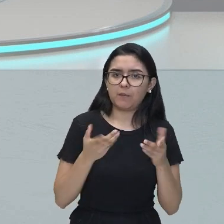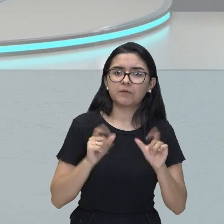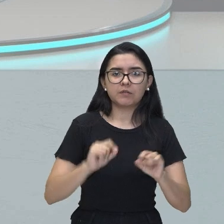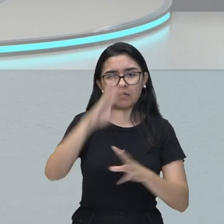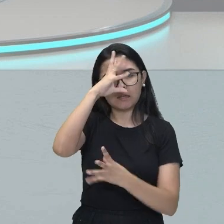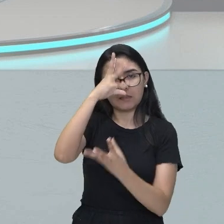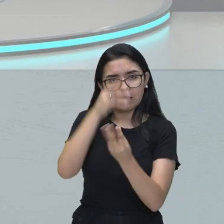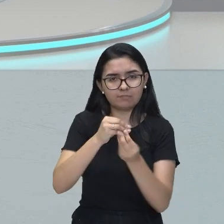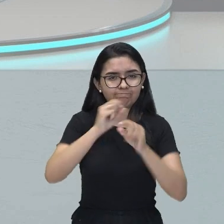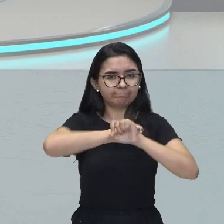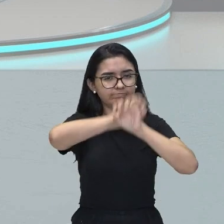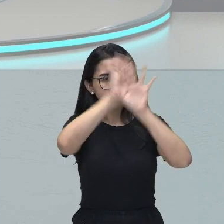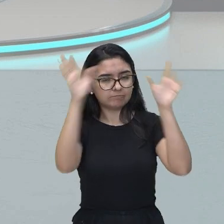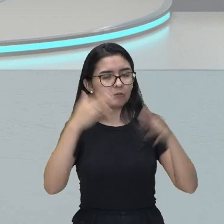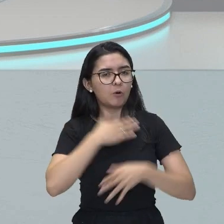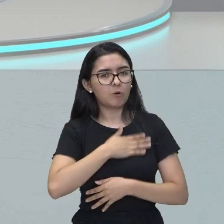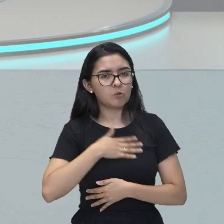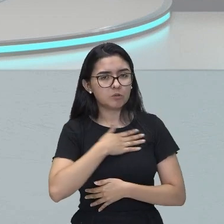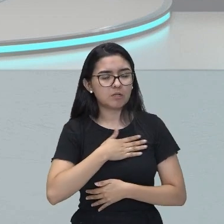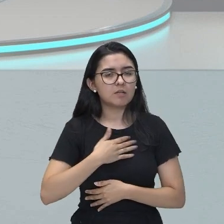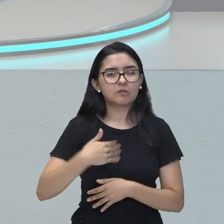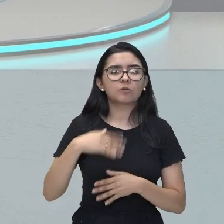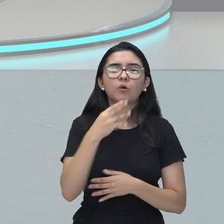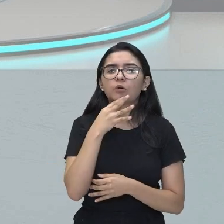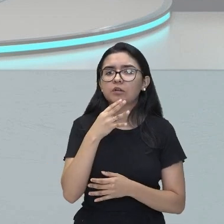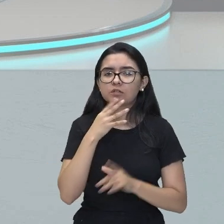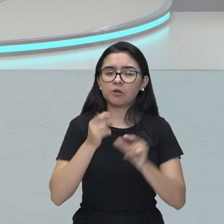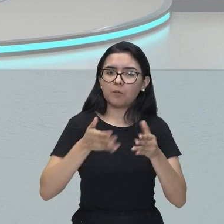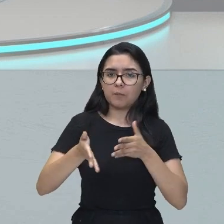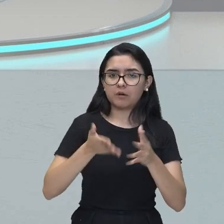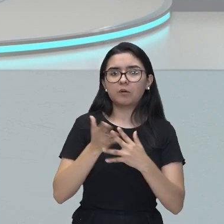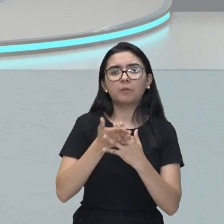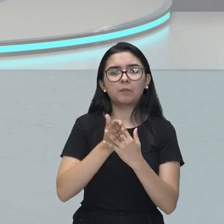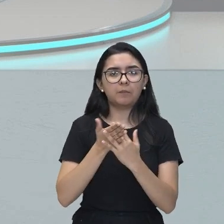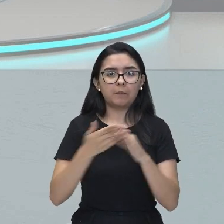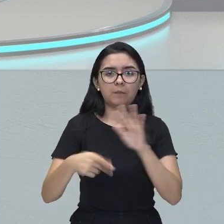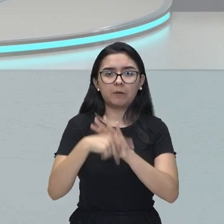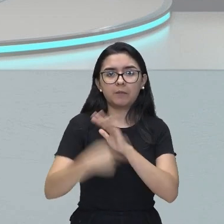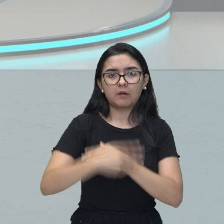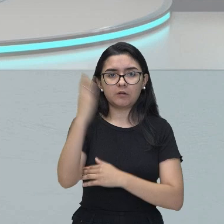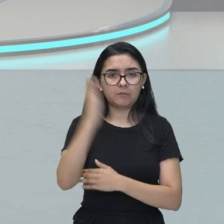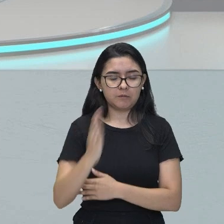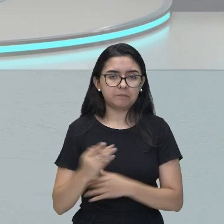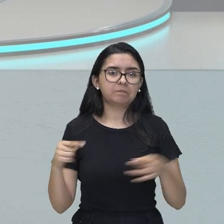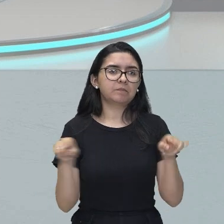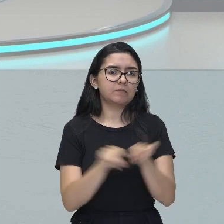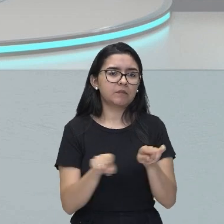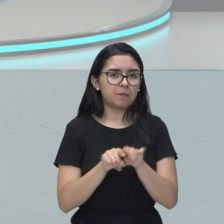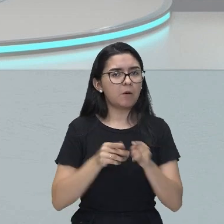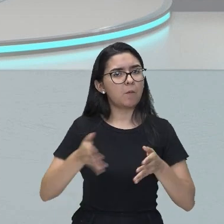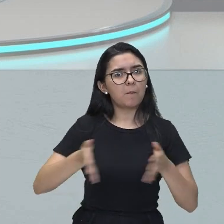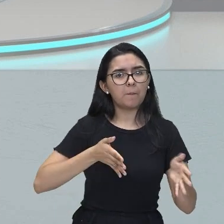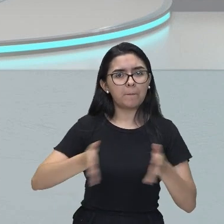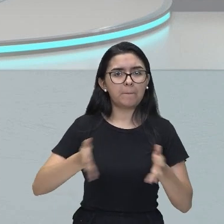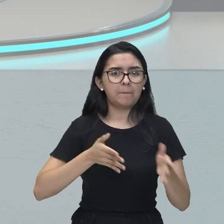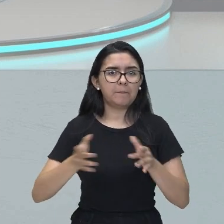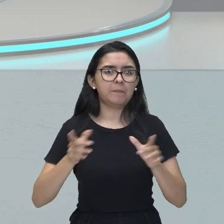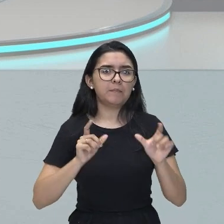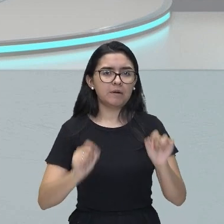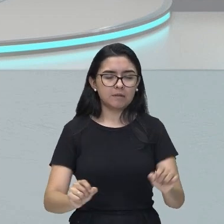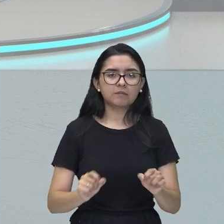entendido e tenham gostado de saber que no período barroco no Brasil também foi um período de bastante